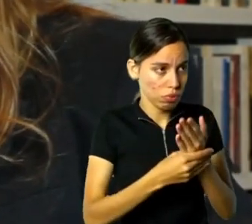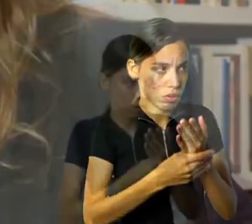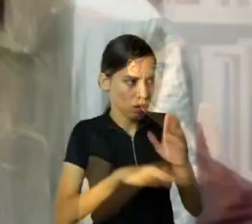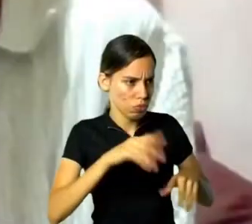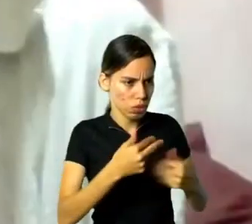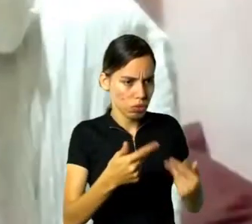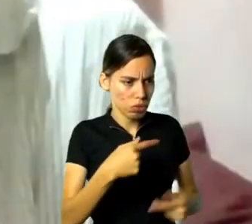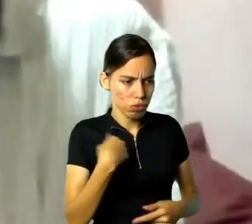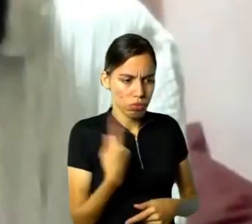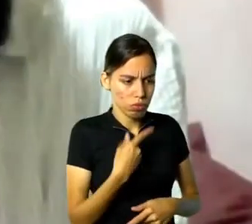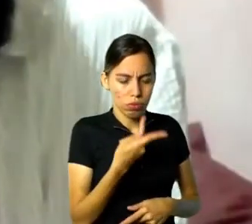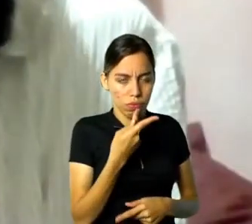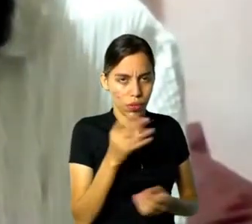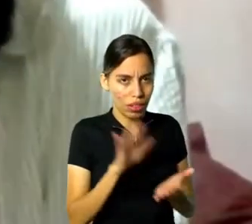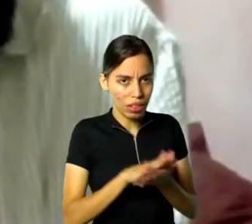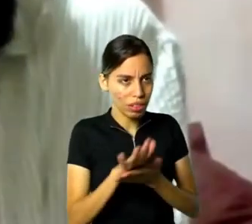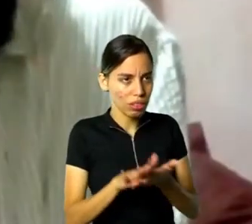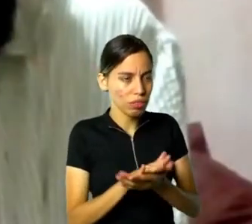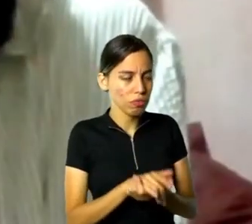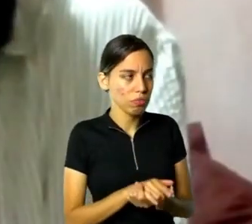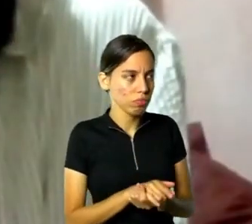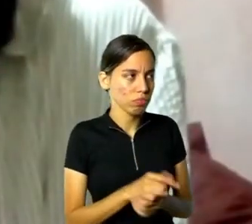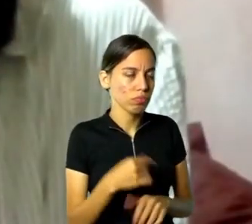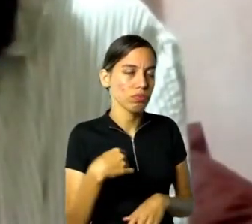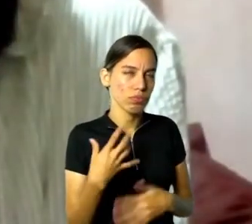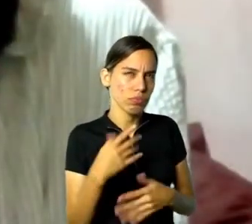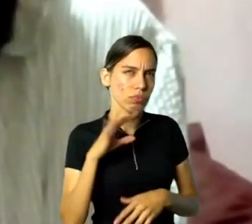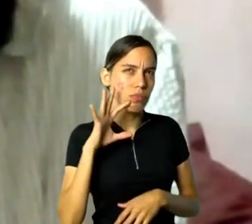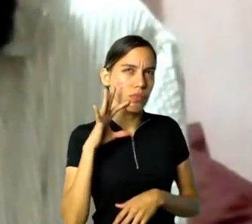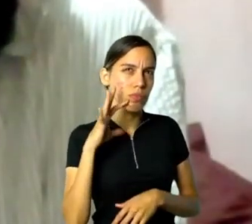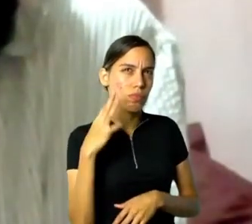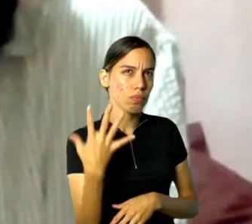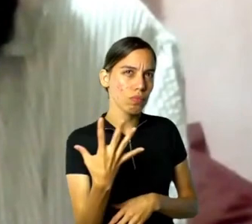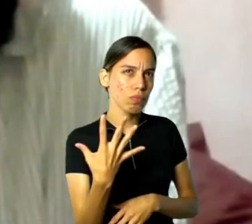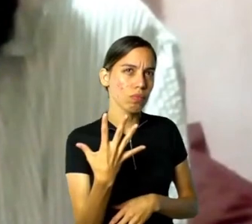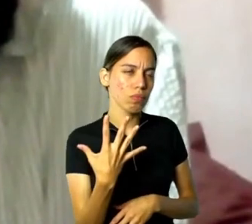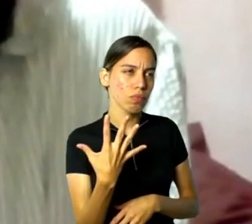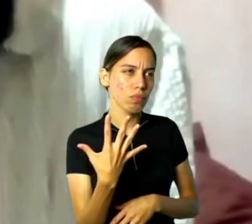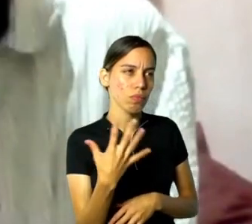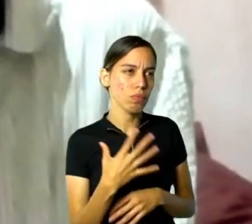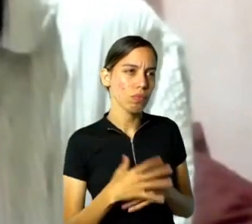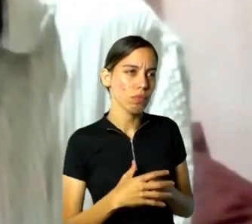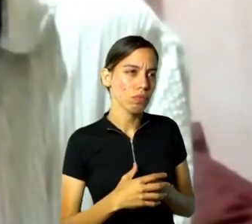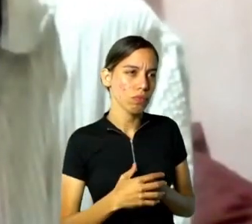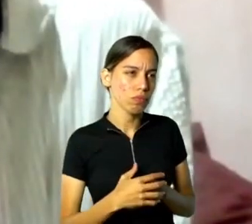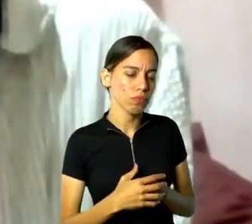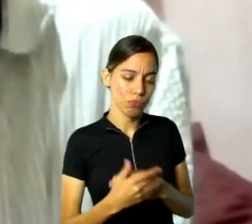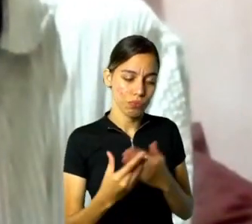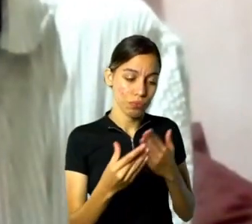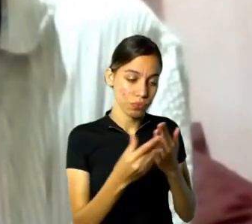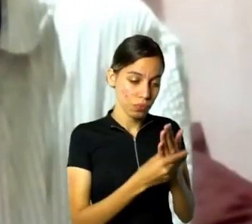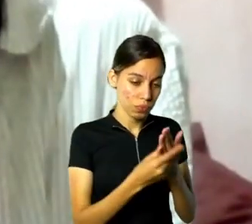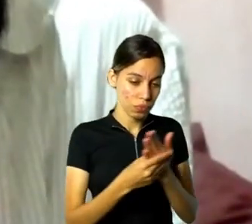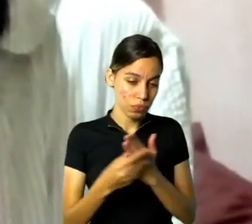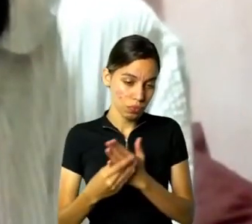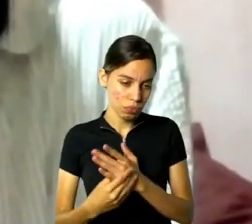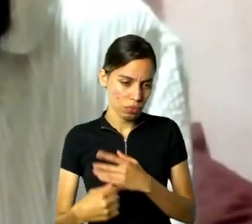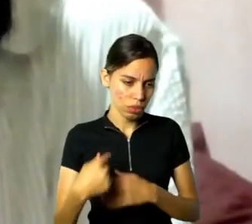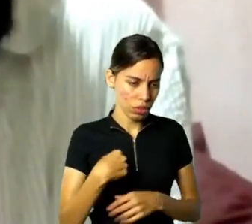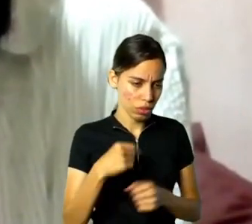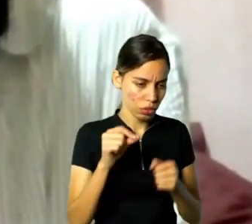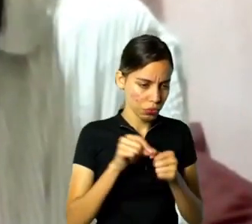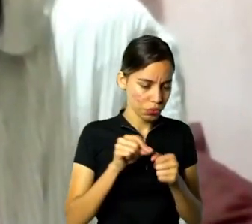e é isso, eu acho que a gente deu um panorama aí sobre os livros que eu fiz, né, sobre